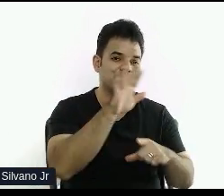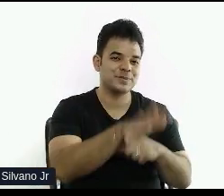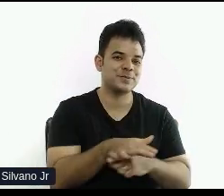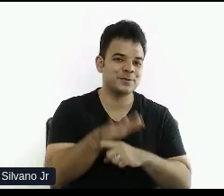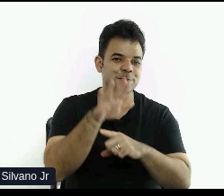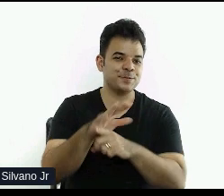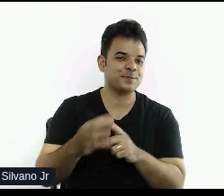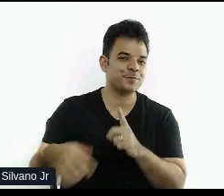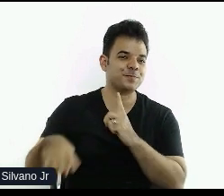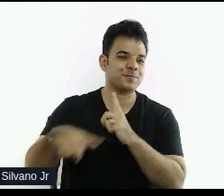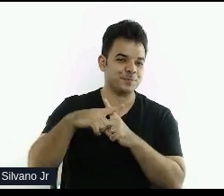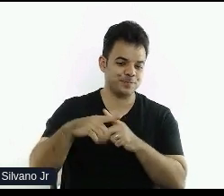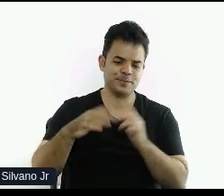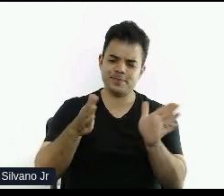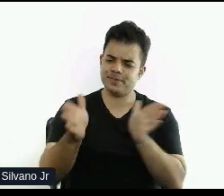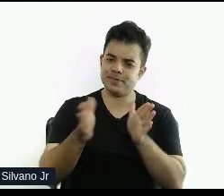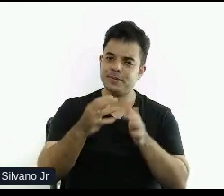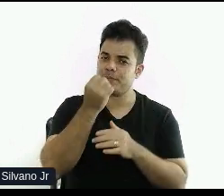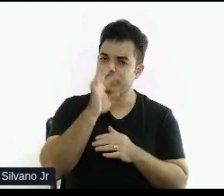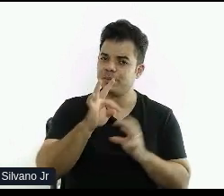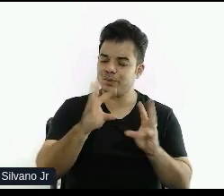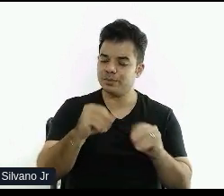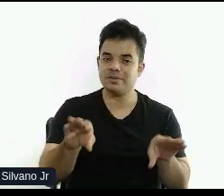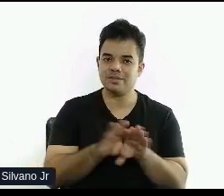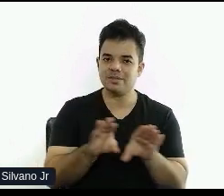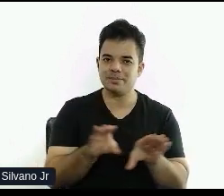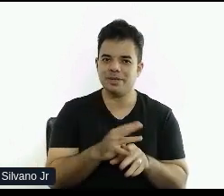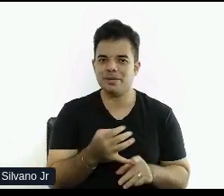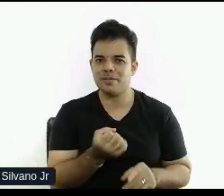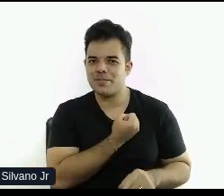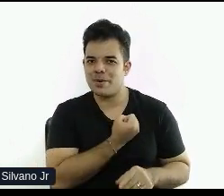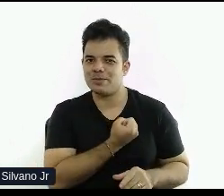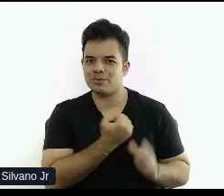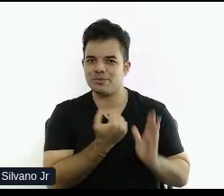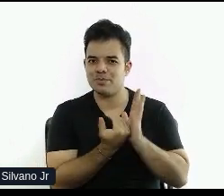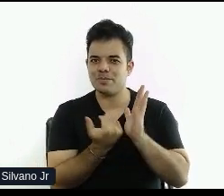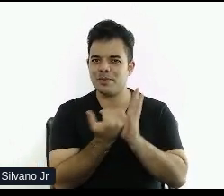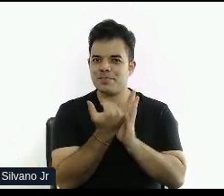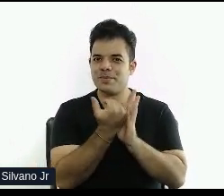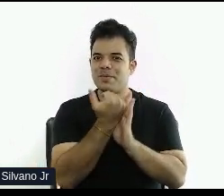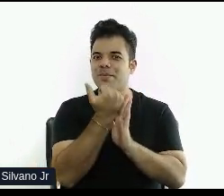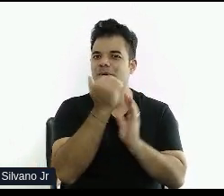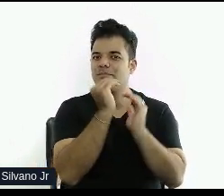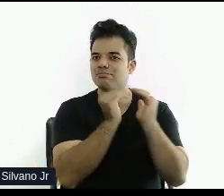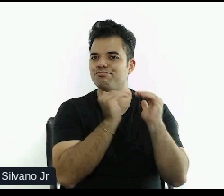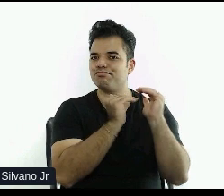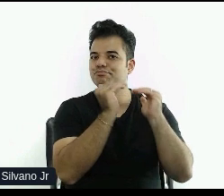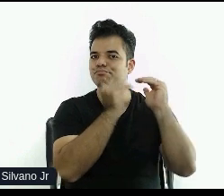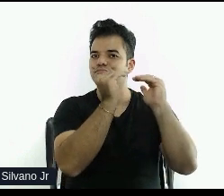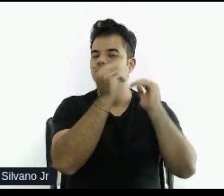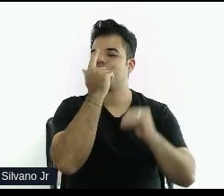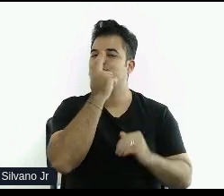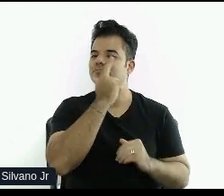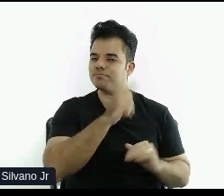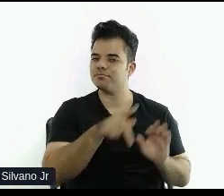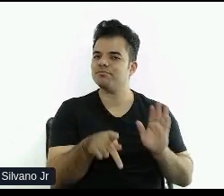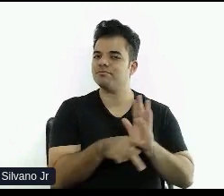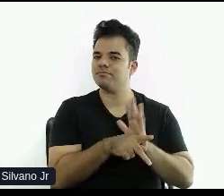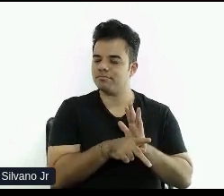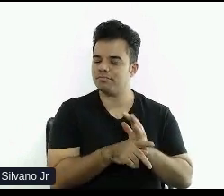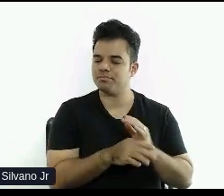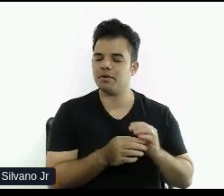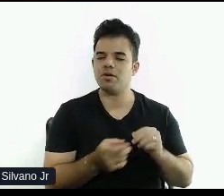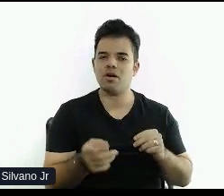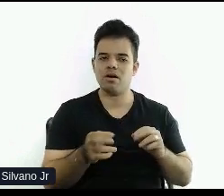acessível, fica bom para todo mundo. Ranqueamento, como eu falei, Ele traz toda uma questão de posicionamento ali no retorno das